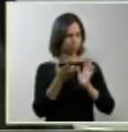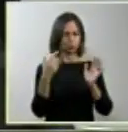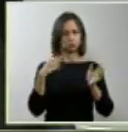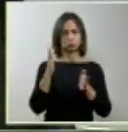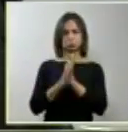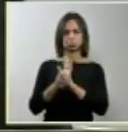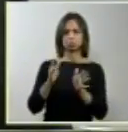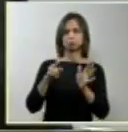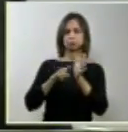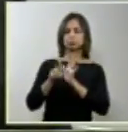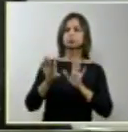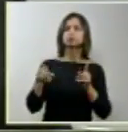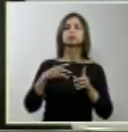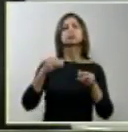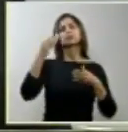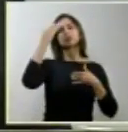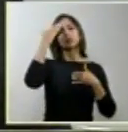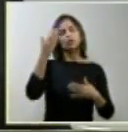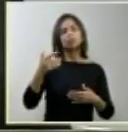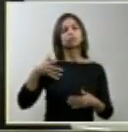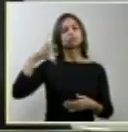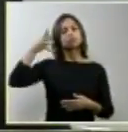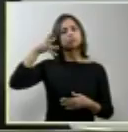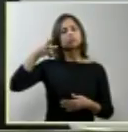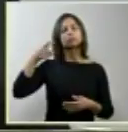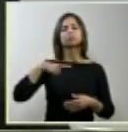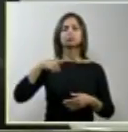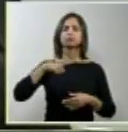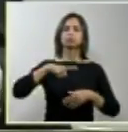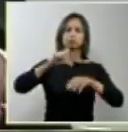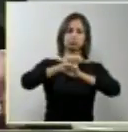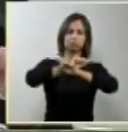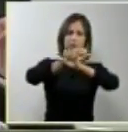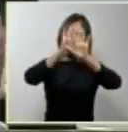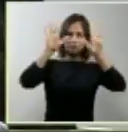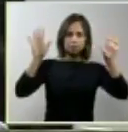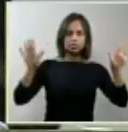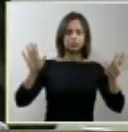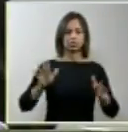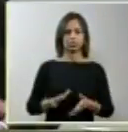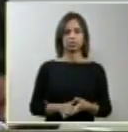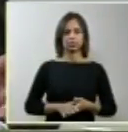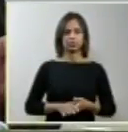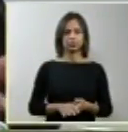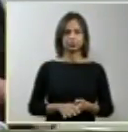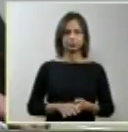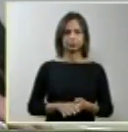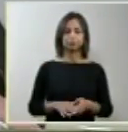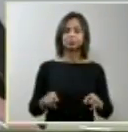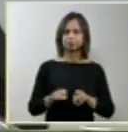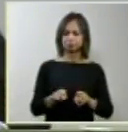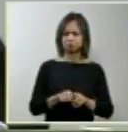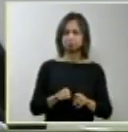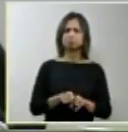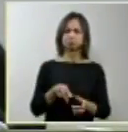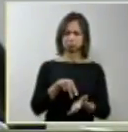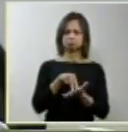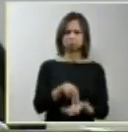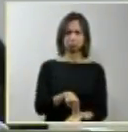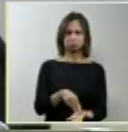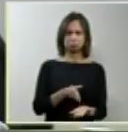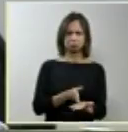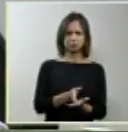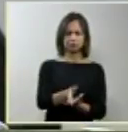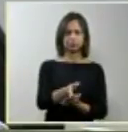Agradeço a exposição clara e incisiva da